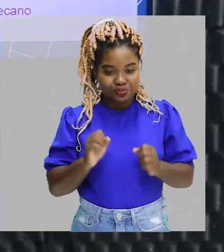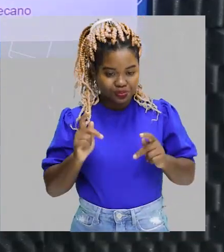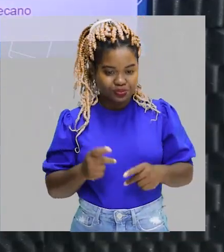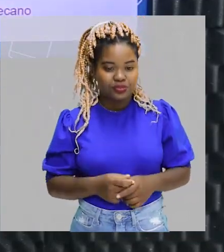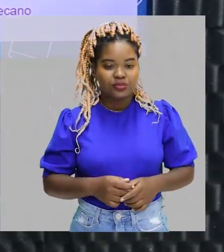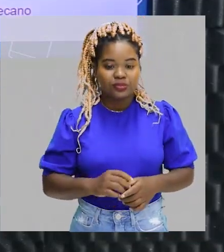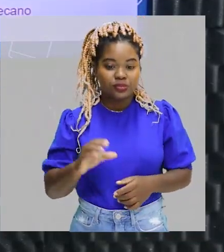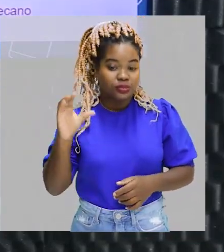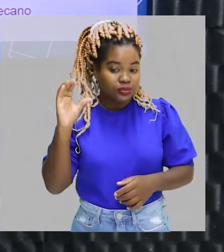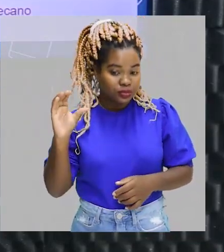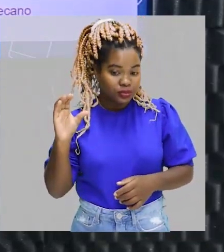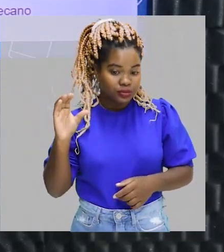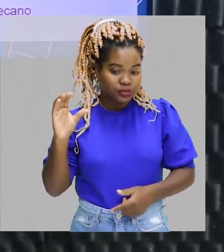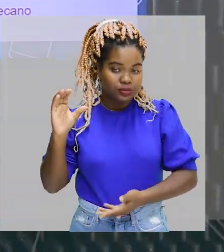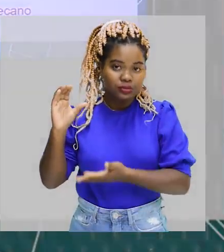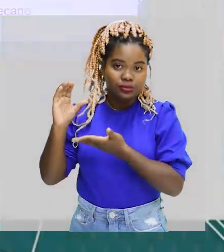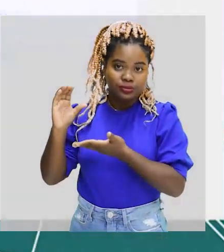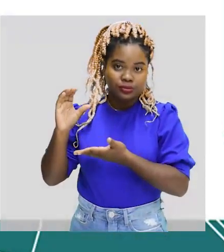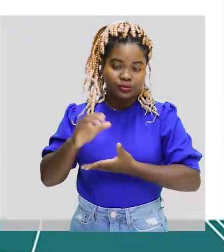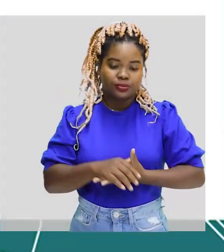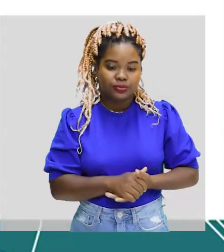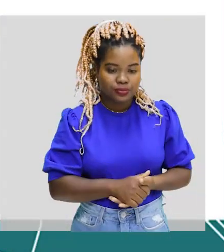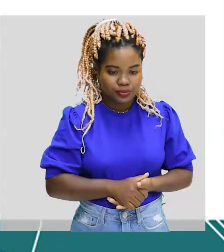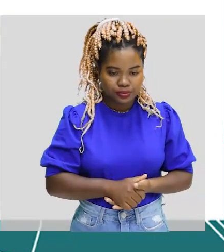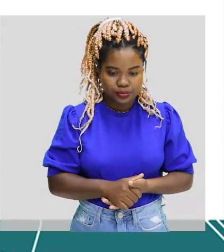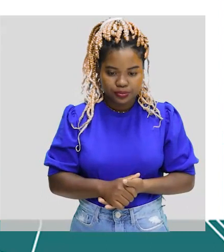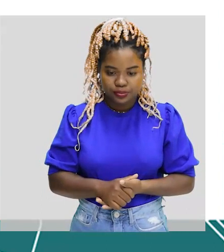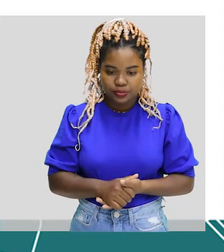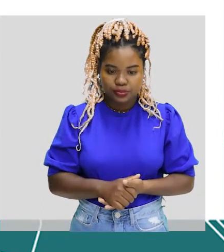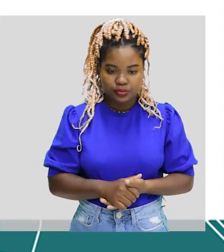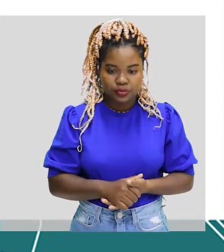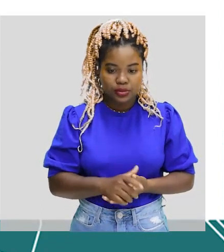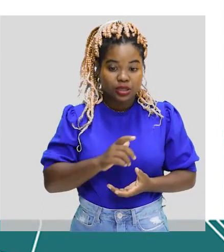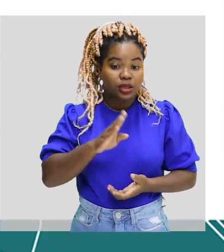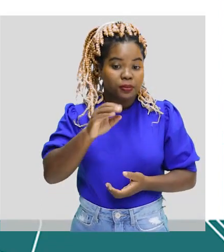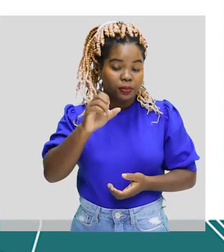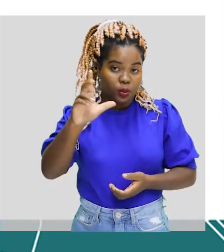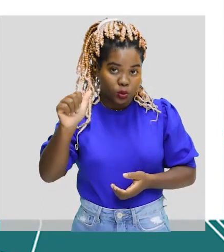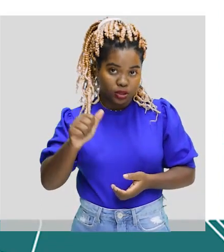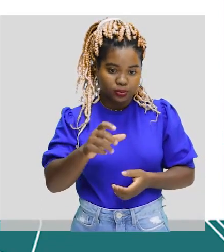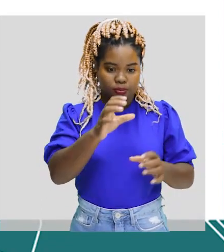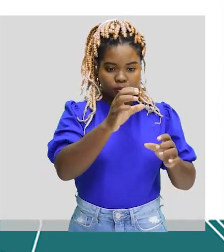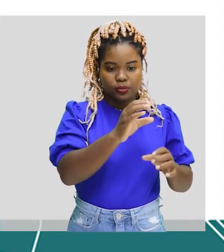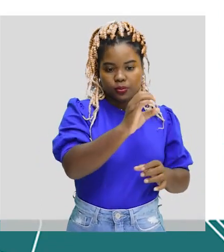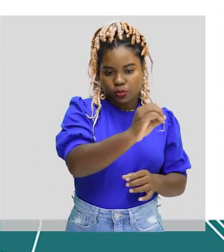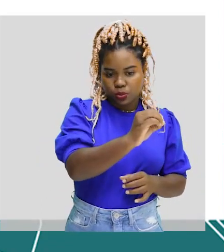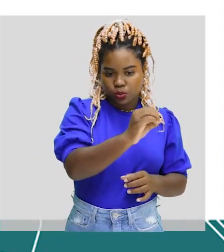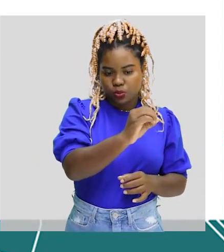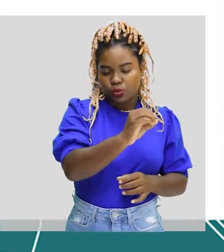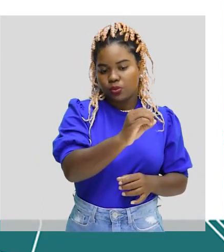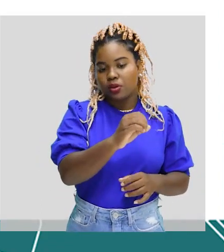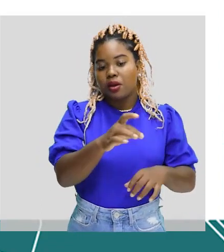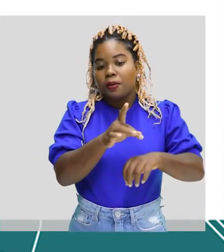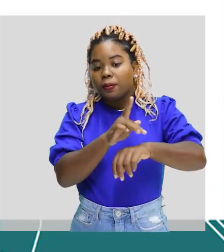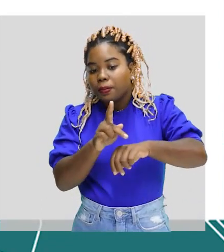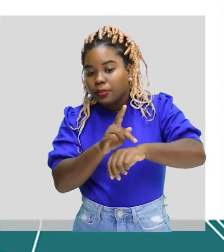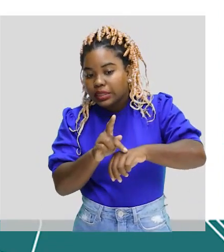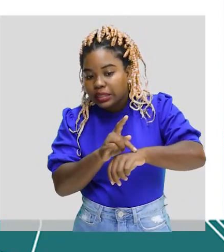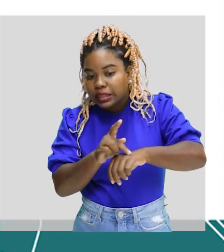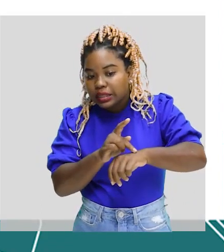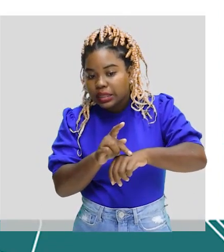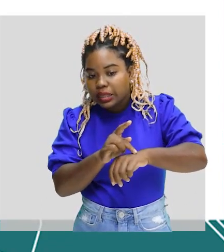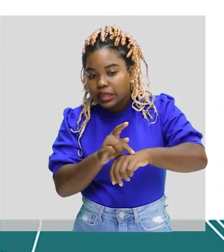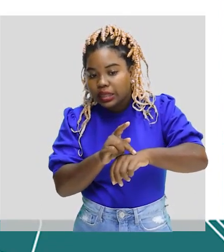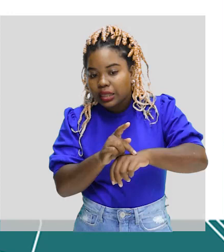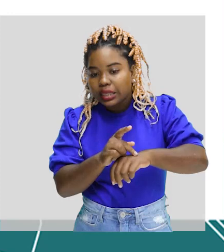Certo? Agora, aqui, olha só. É o modelo de bolas. A bolinha preta, ela representa o